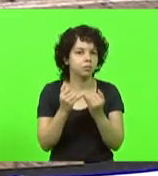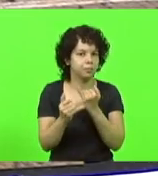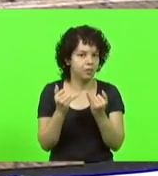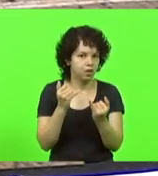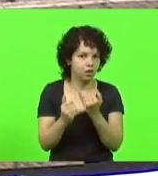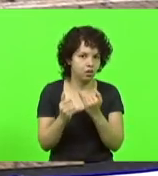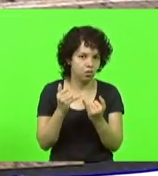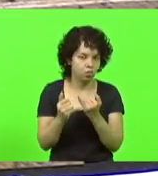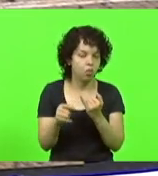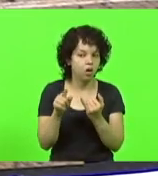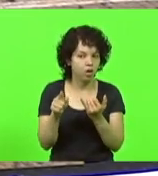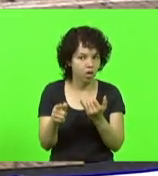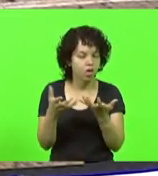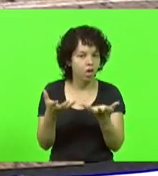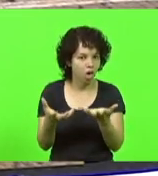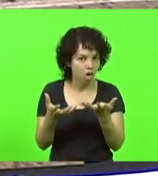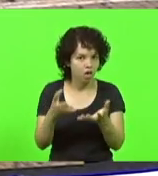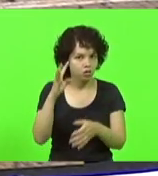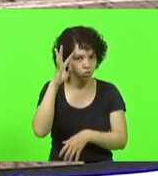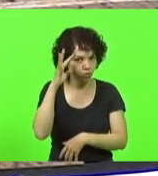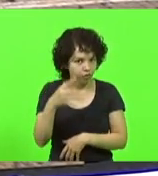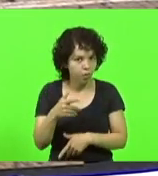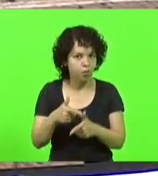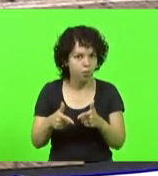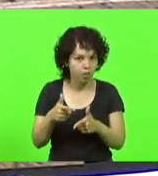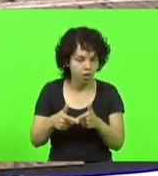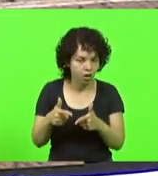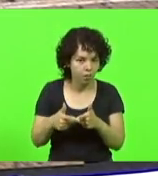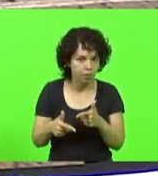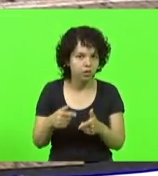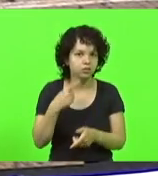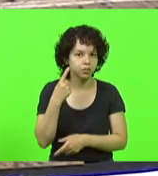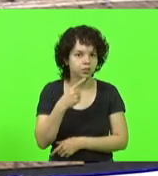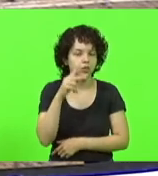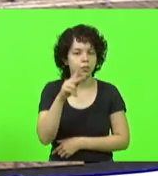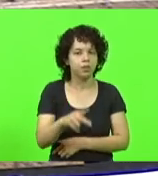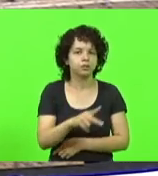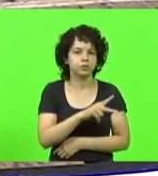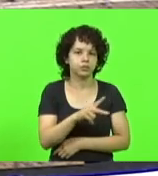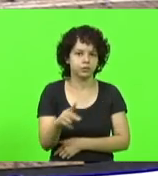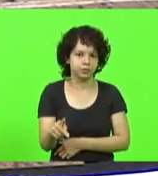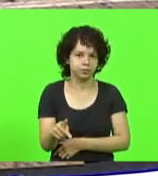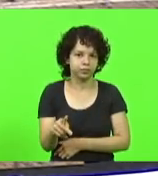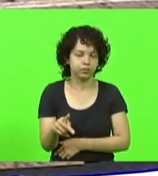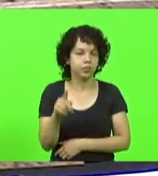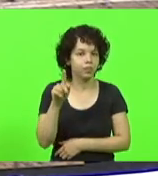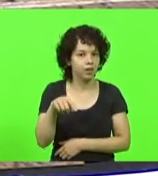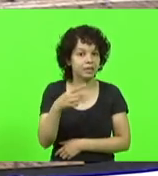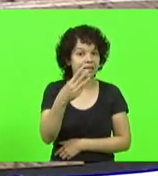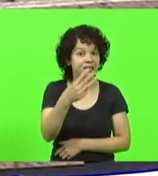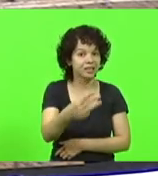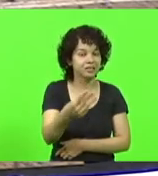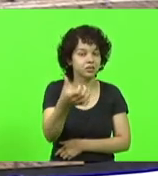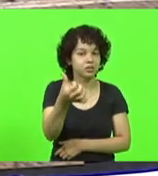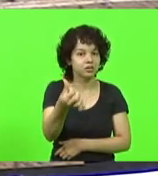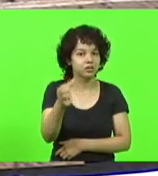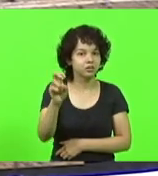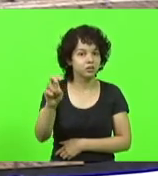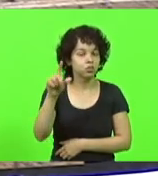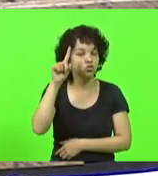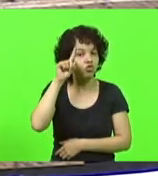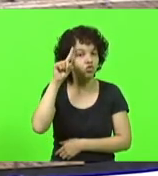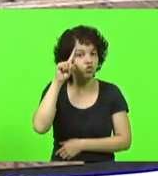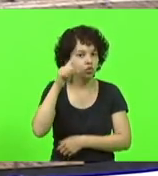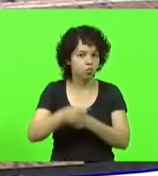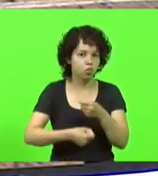ele quiser resolver esse problema, deputado Padre Pedro Baldeceira, são 365 dias um